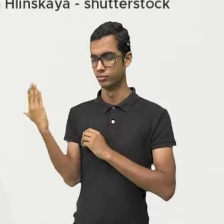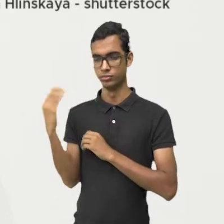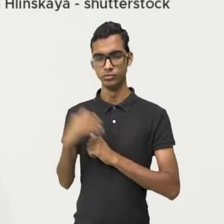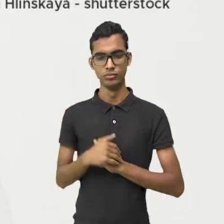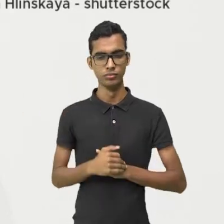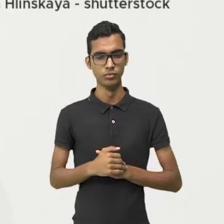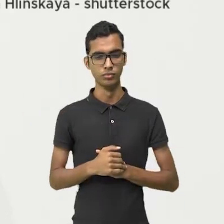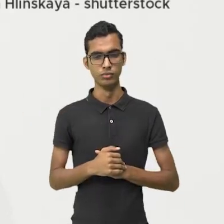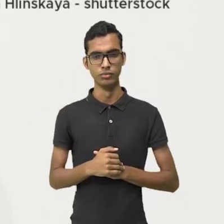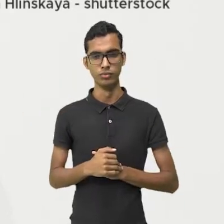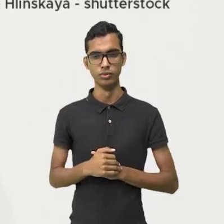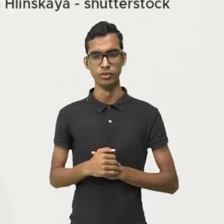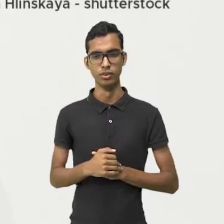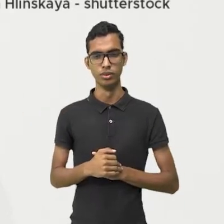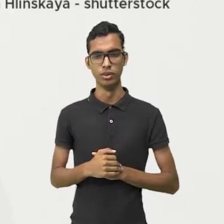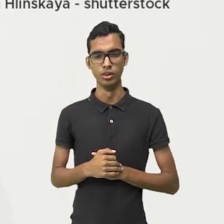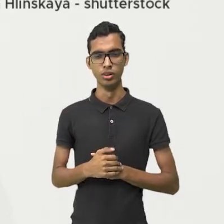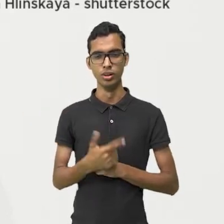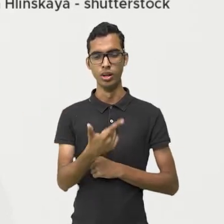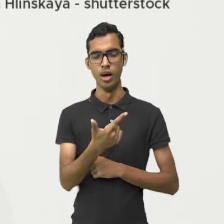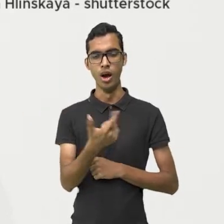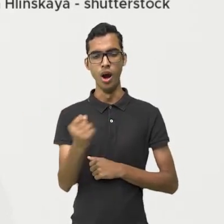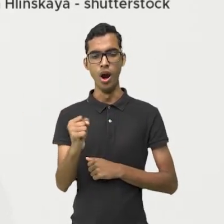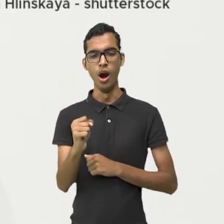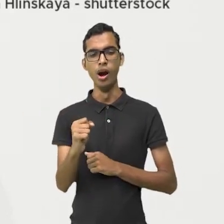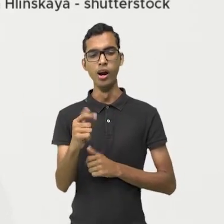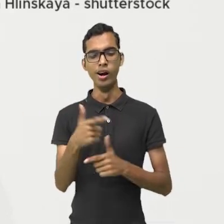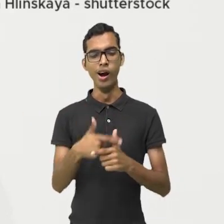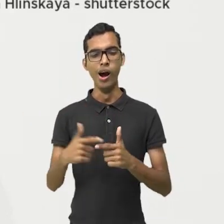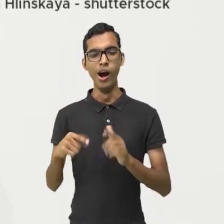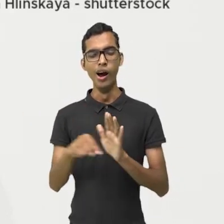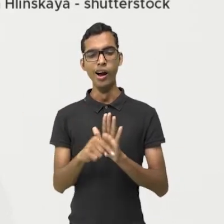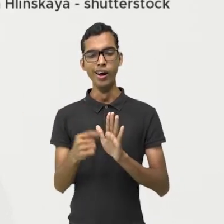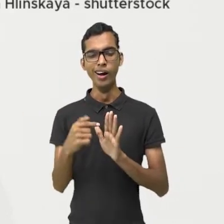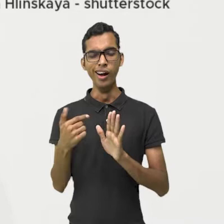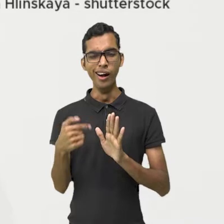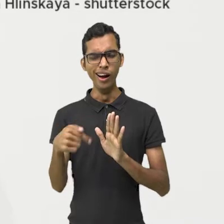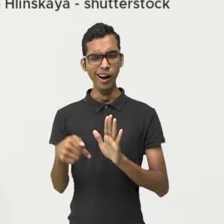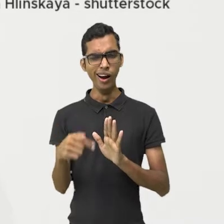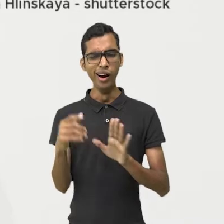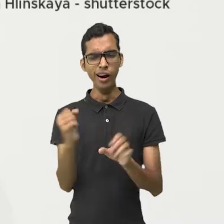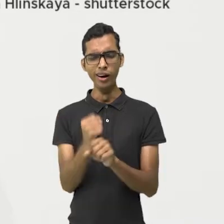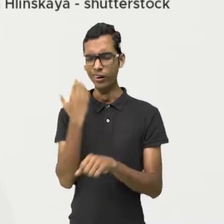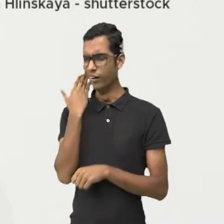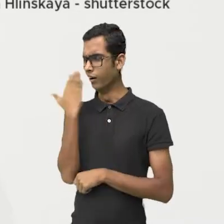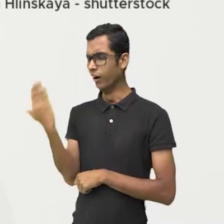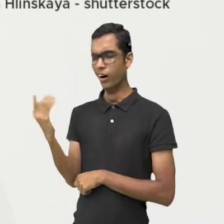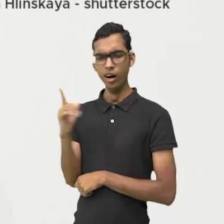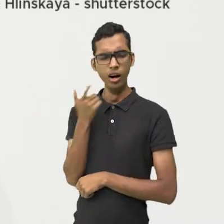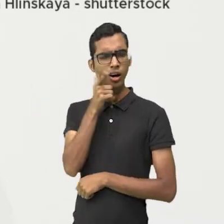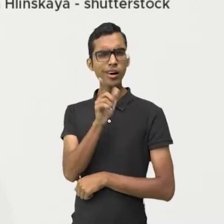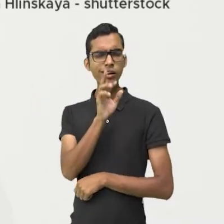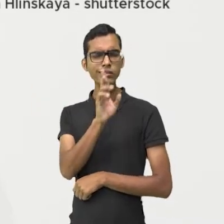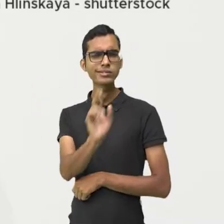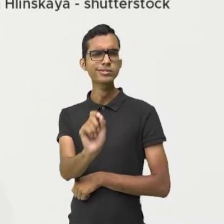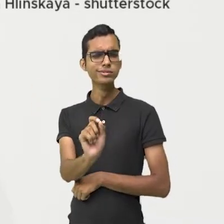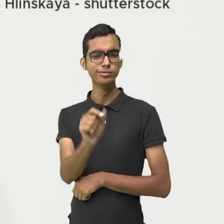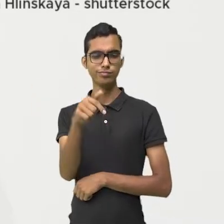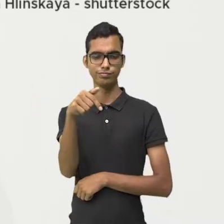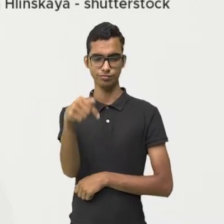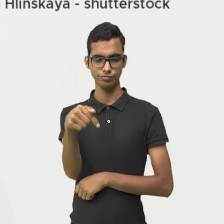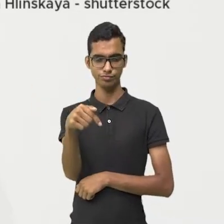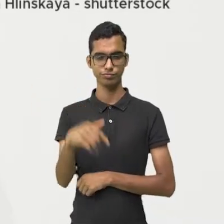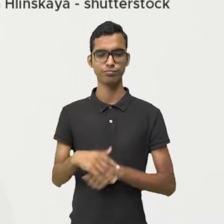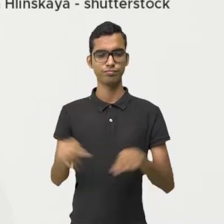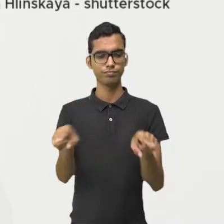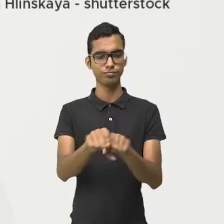28 dividido por 4 vai me dar 7. Chegamos na letra C. Divisão de